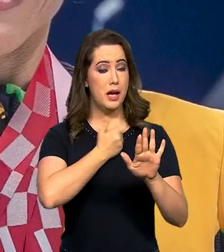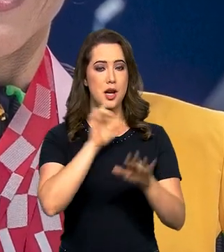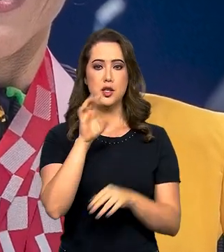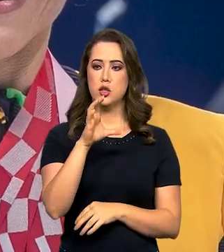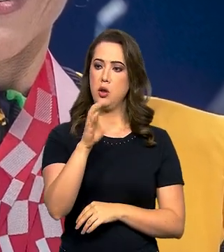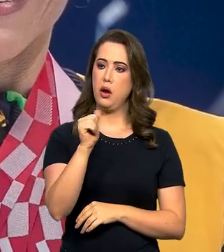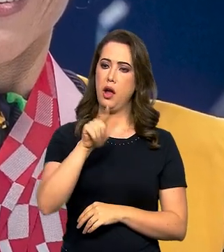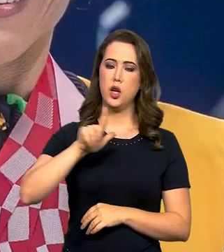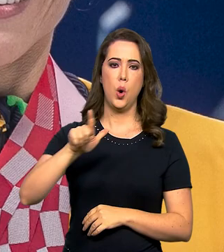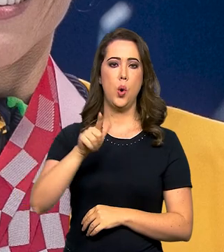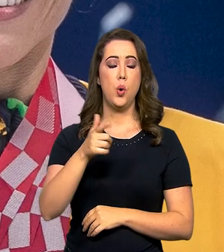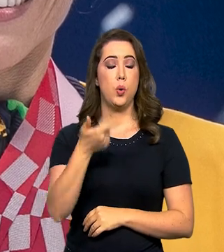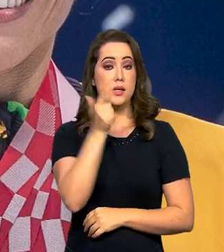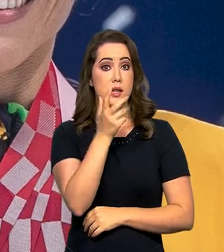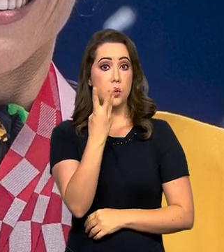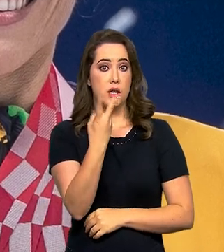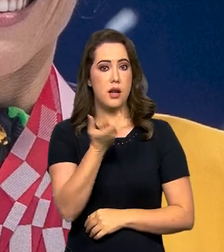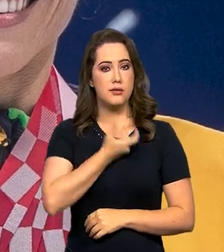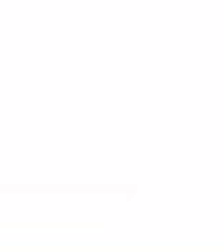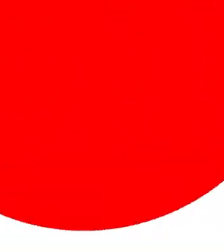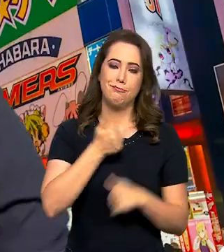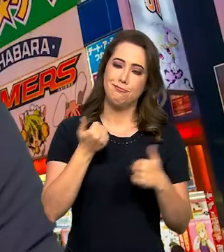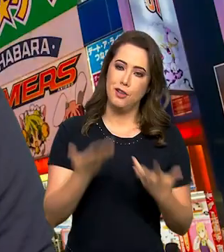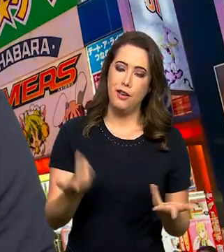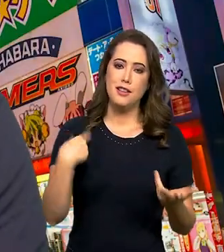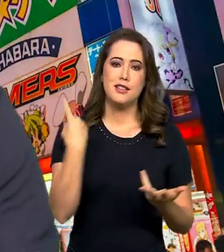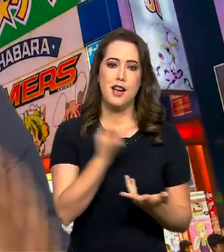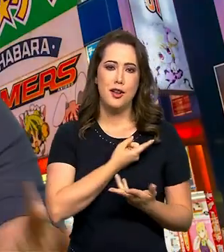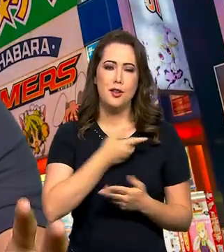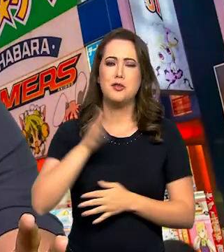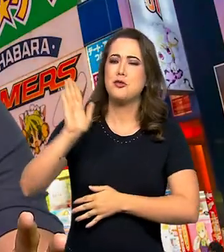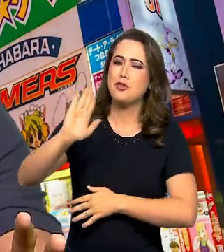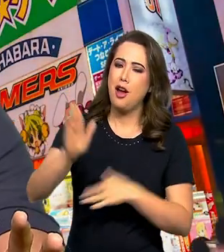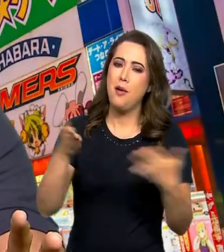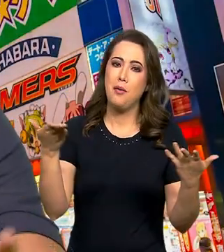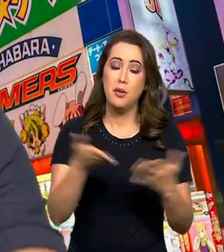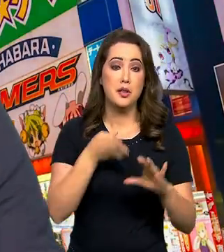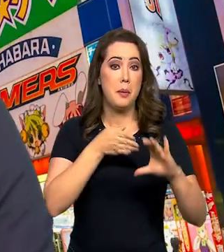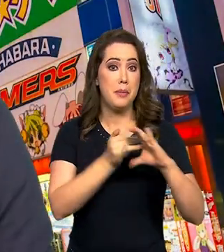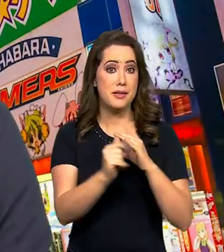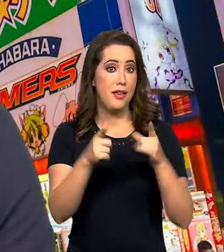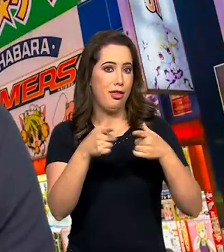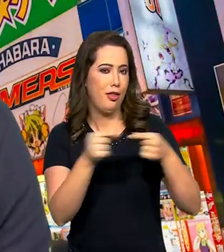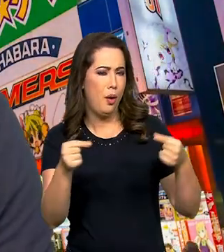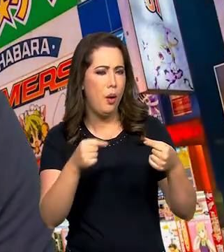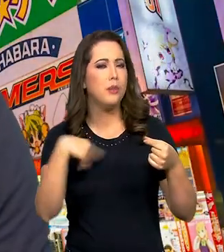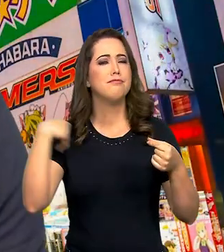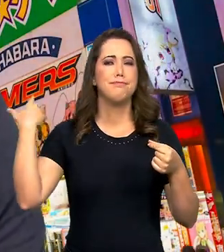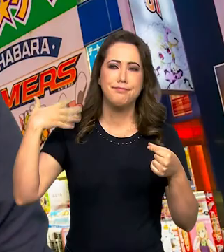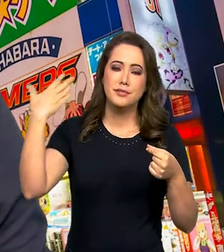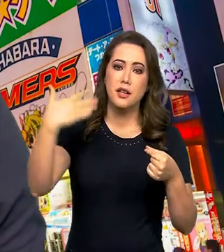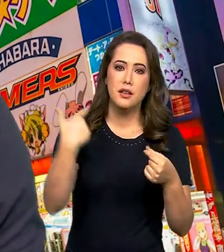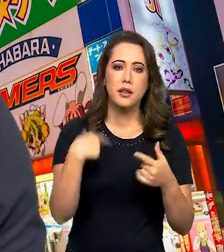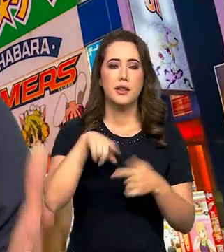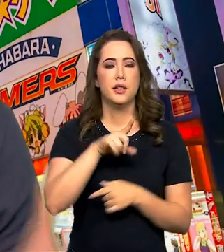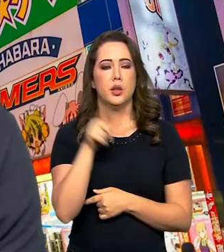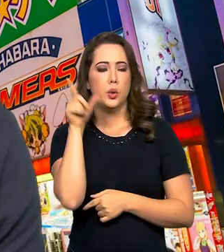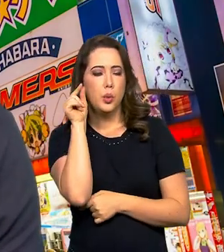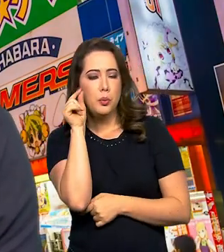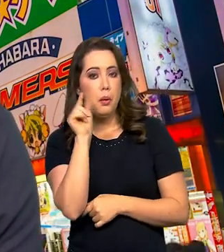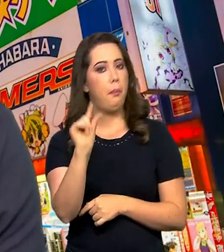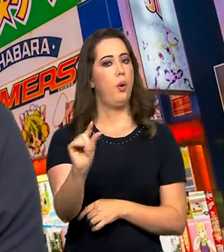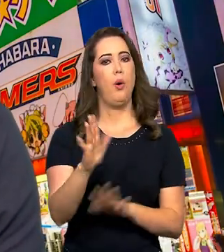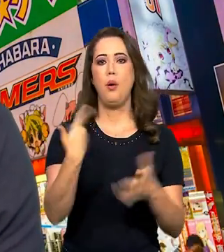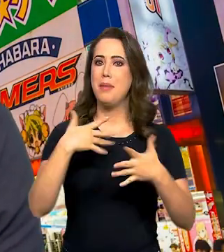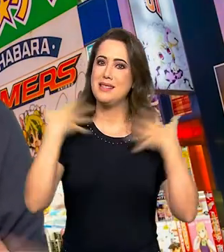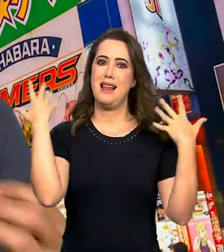Só a Carol Santiago levou 3. E é isso, pessoal. Essa é a nossa despedida aqui no EBC em Tóquio. Foi uma jornada de pouco